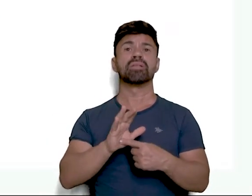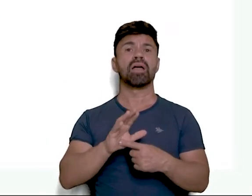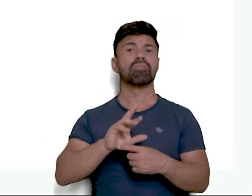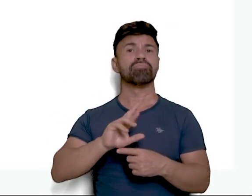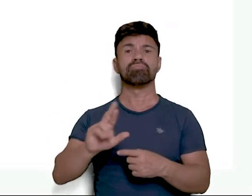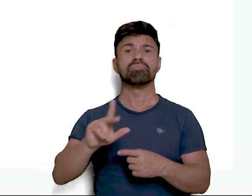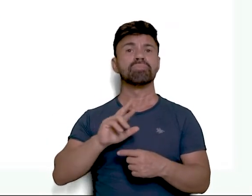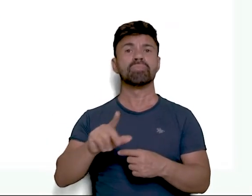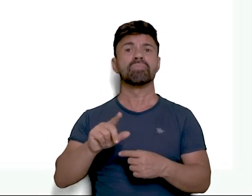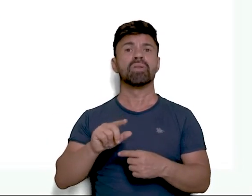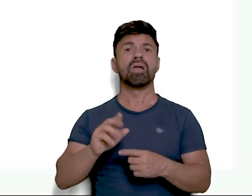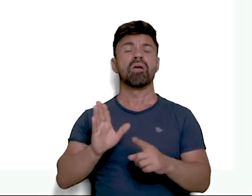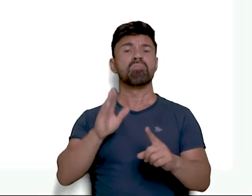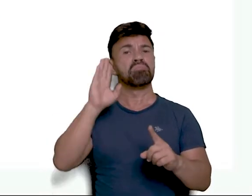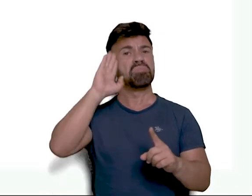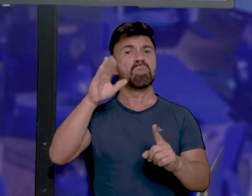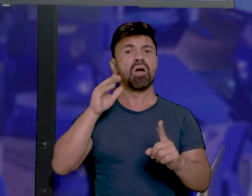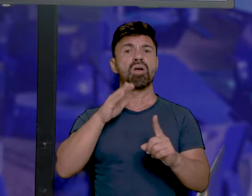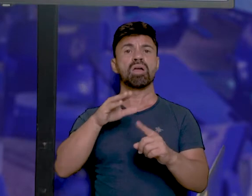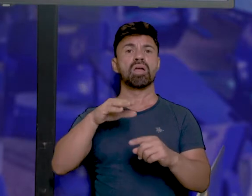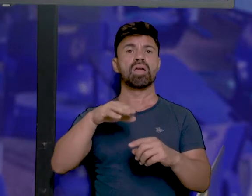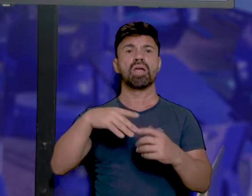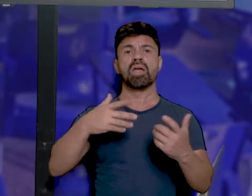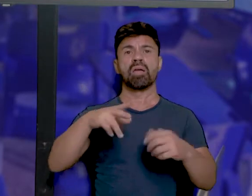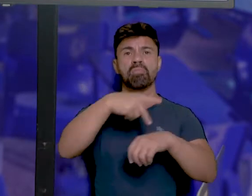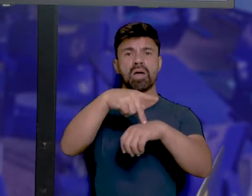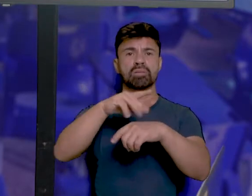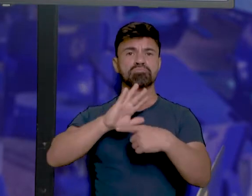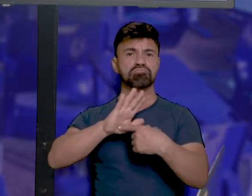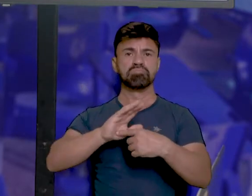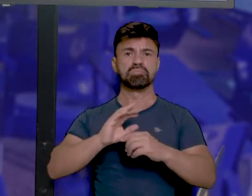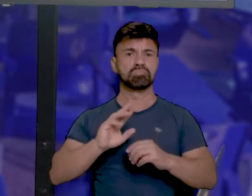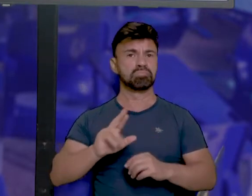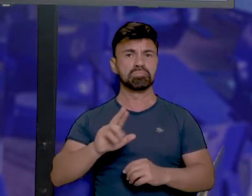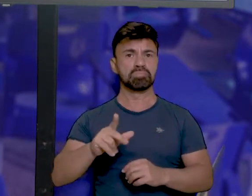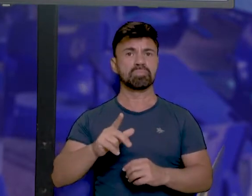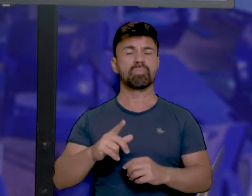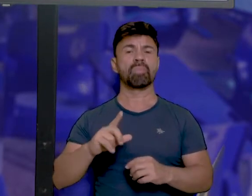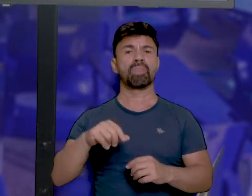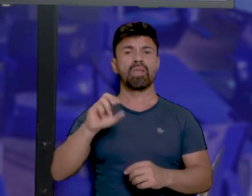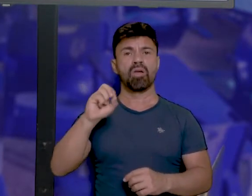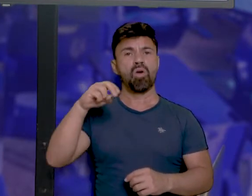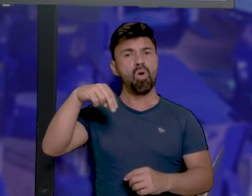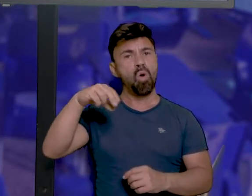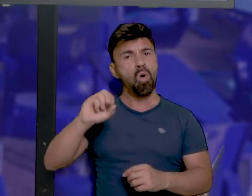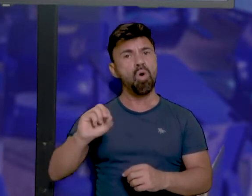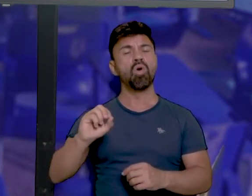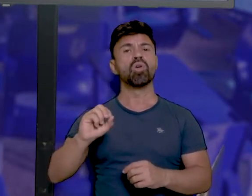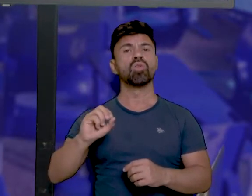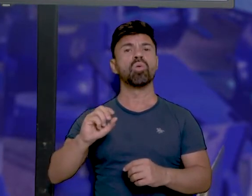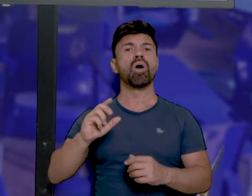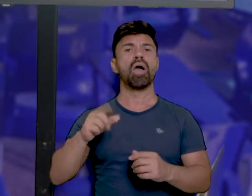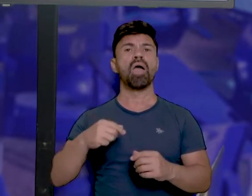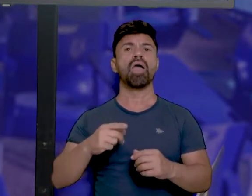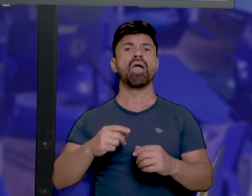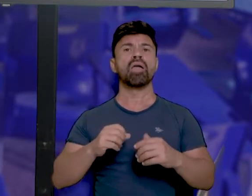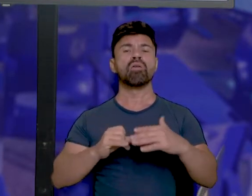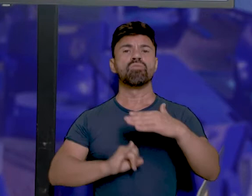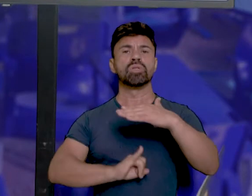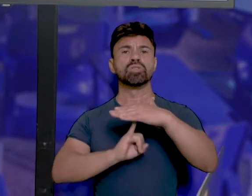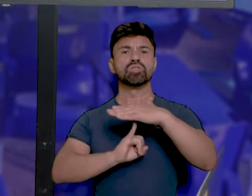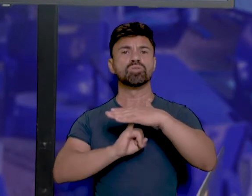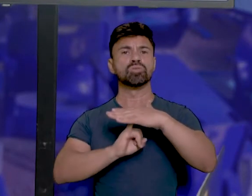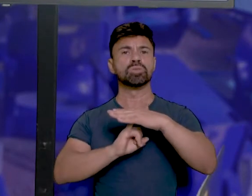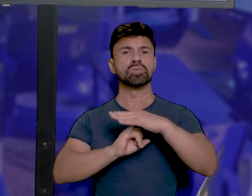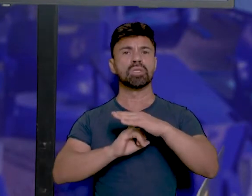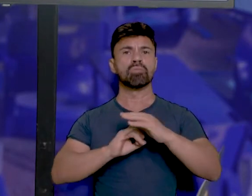um continente ou outro. Ela busca uma neutralidade, até porque a ONU é uma instituição neutra. Então, a